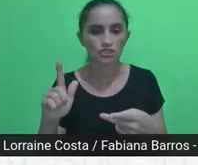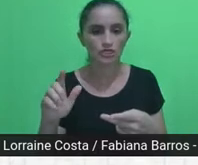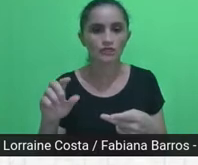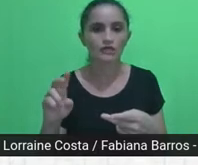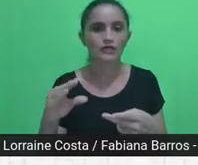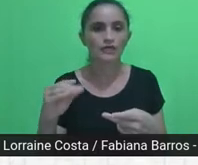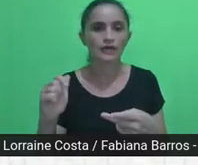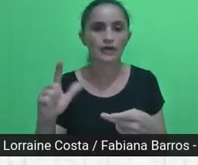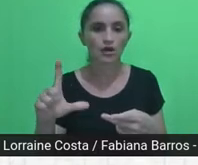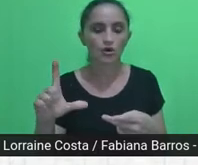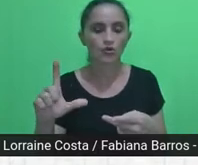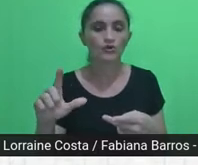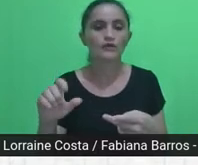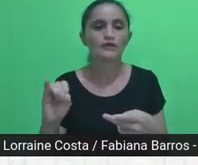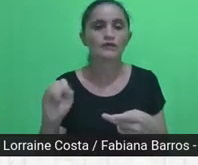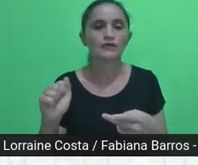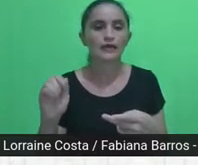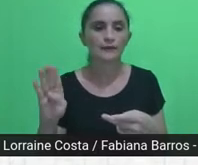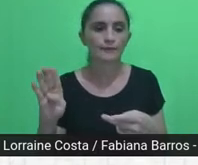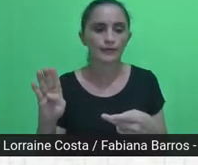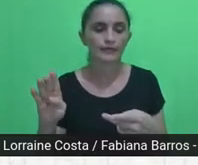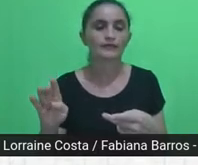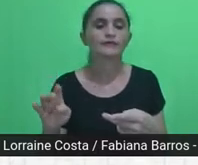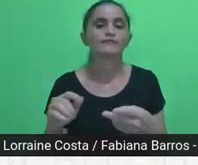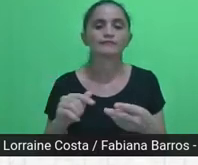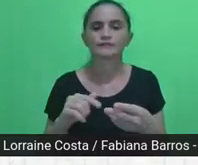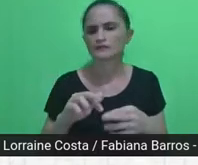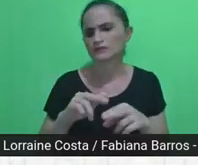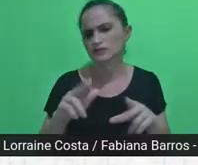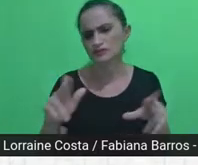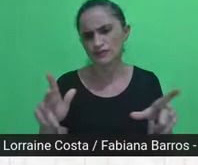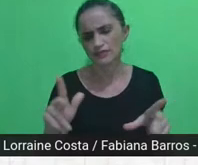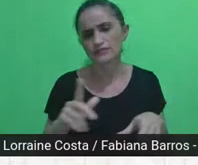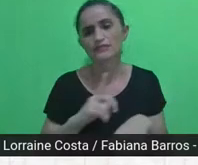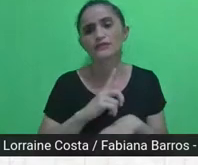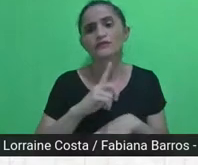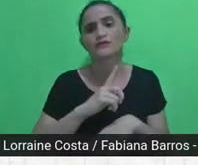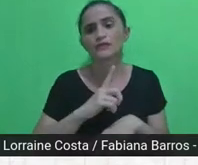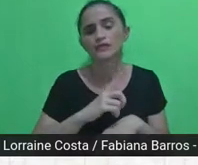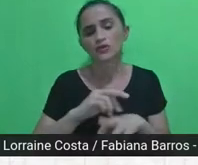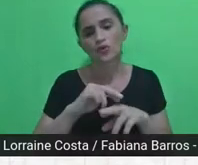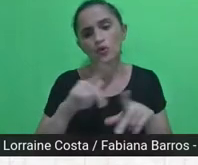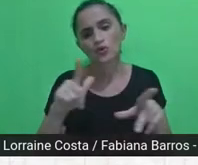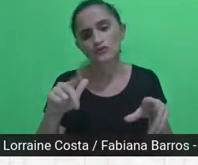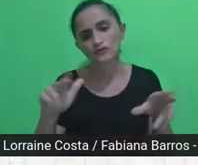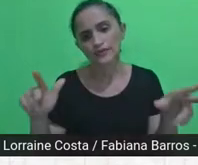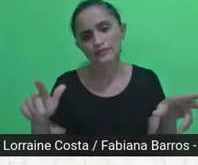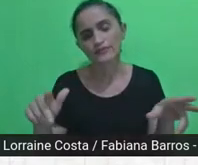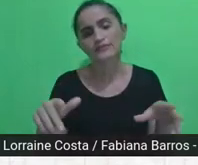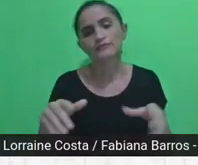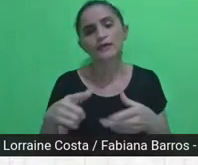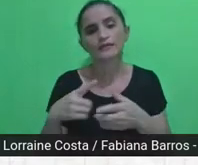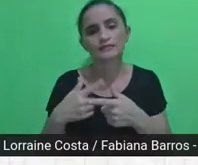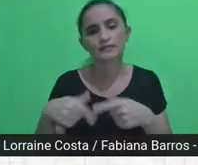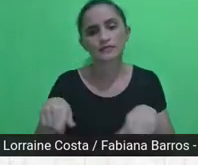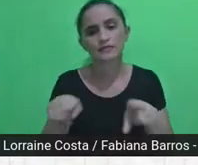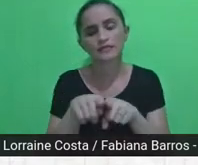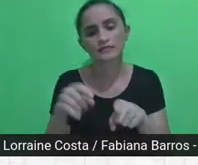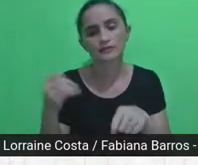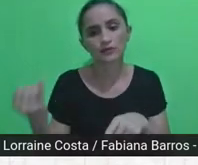e com a pandemia nós também construímos outras parcerias que foram muito importantes, que são